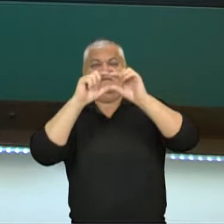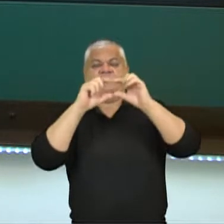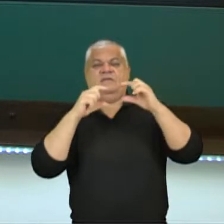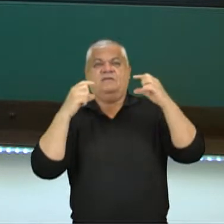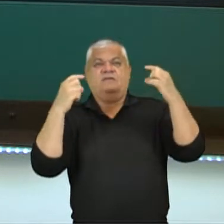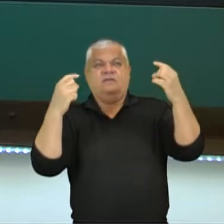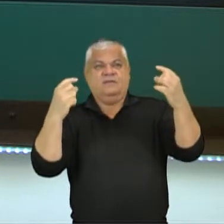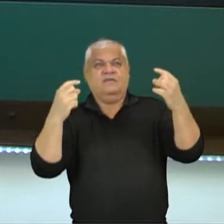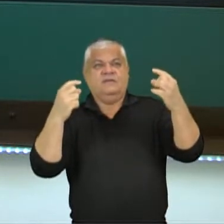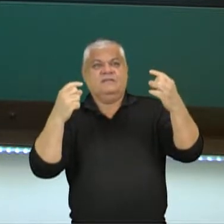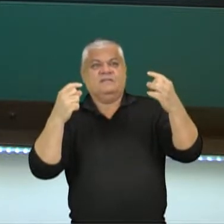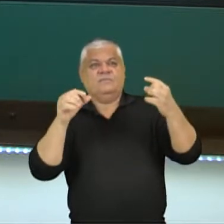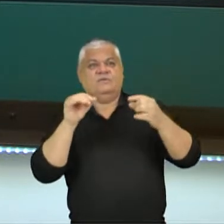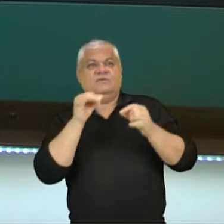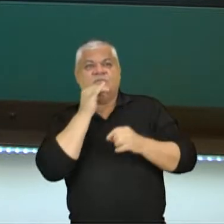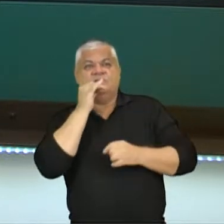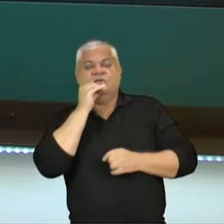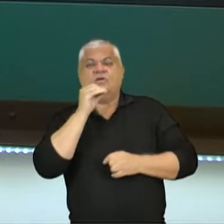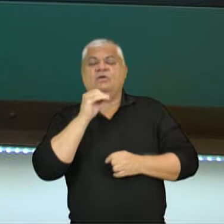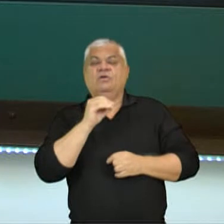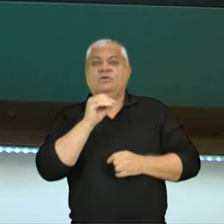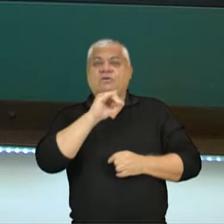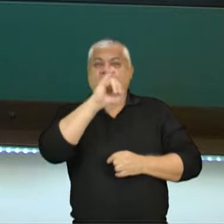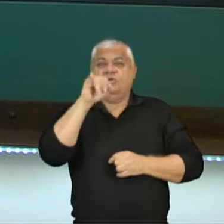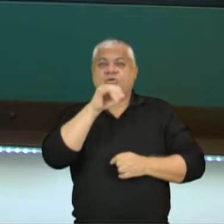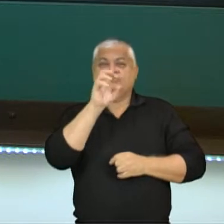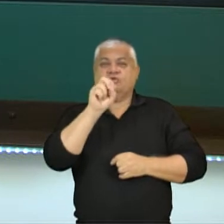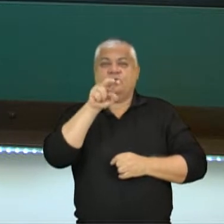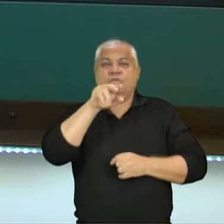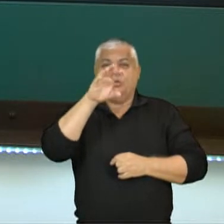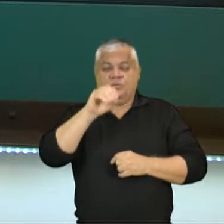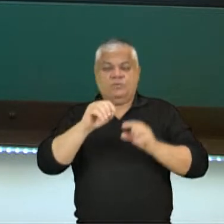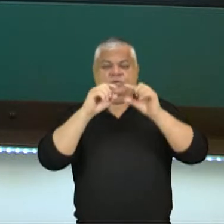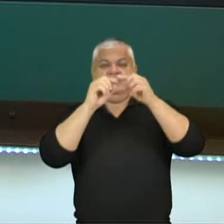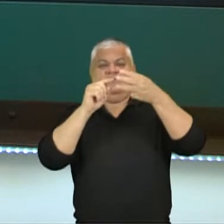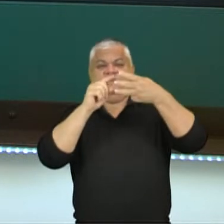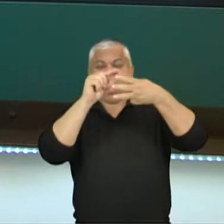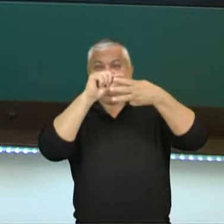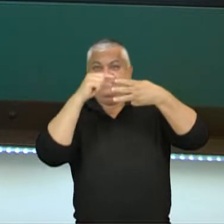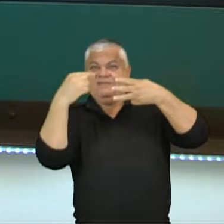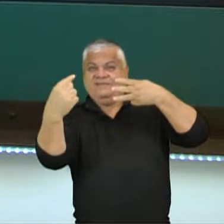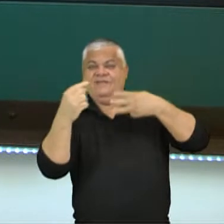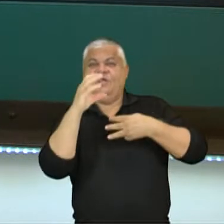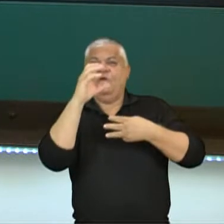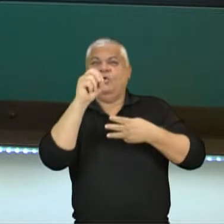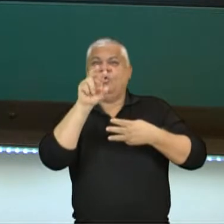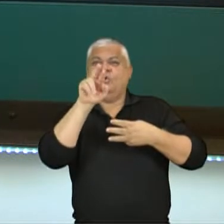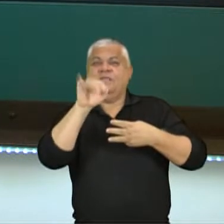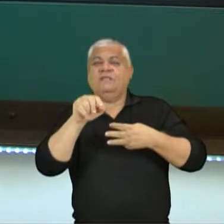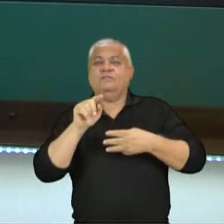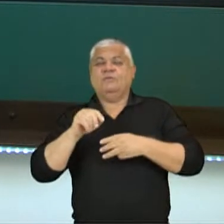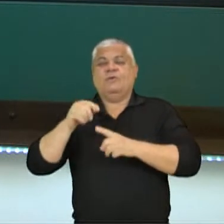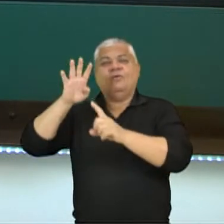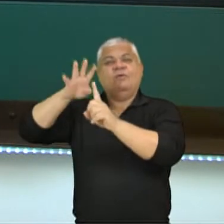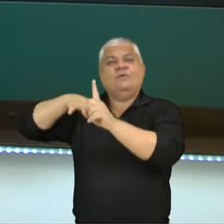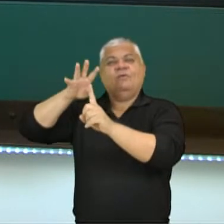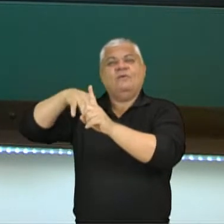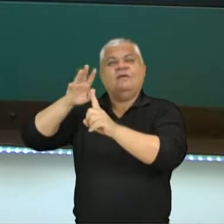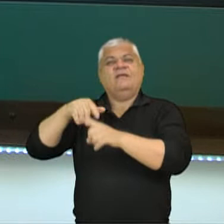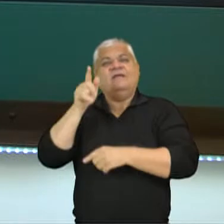vocês que aqui os dóricos jônicos são as nações que deram origem exatamente ao povo grego. Ao povo